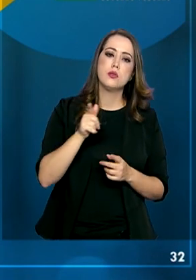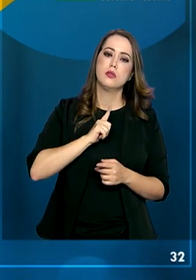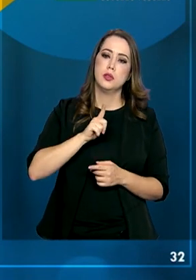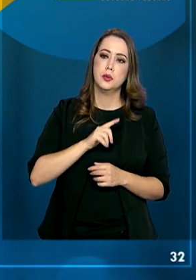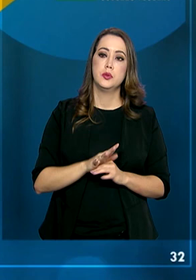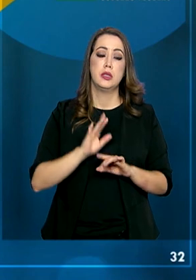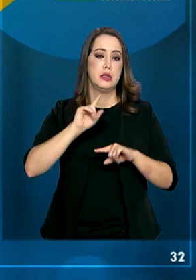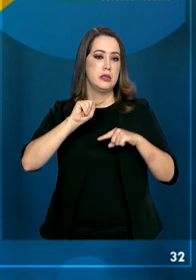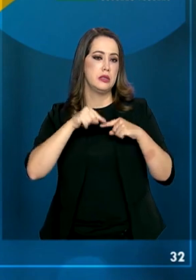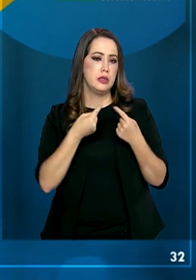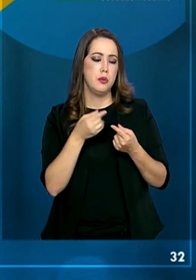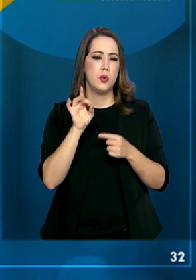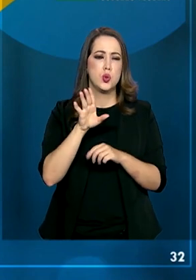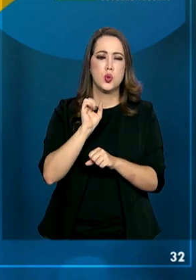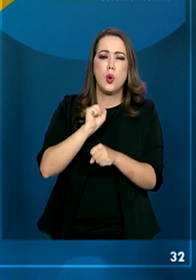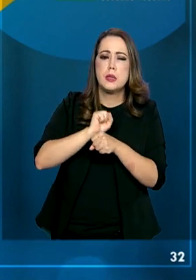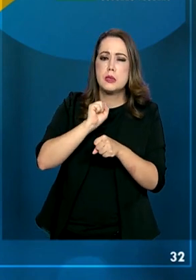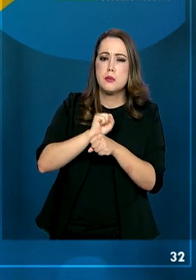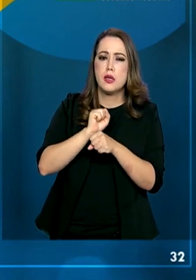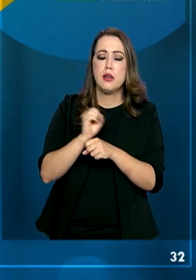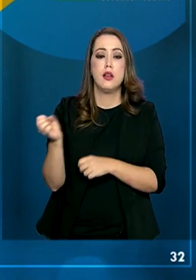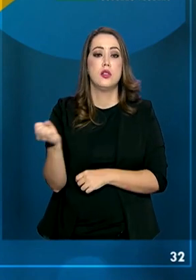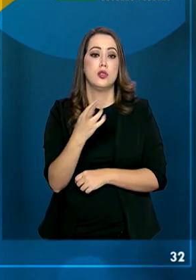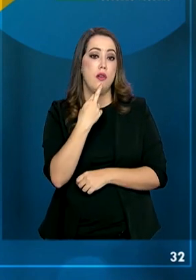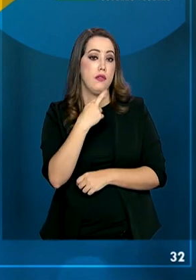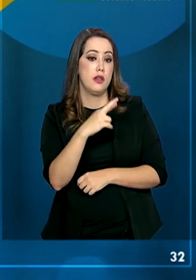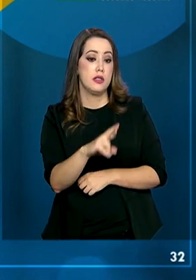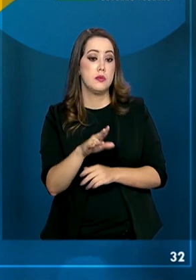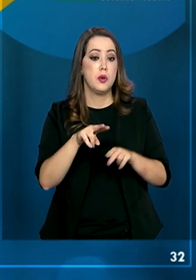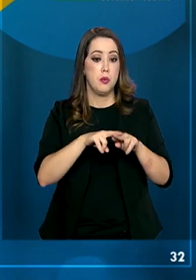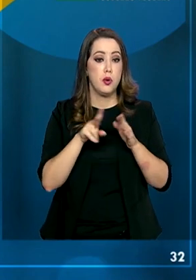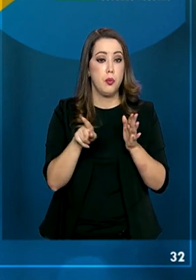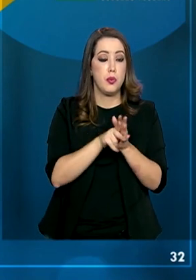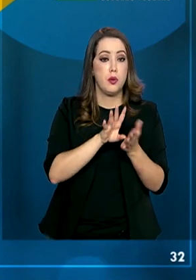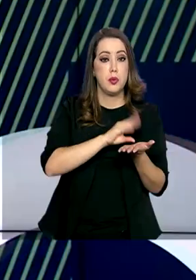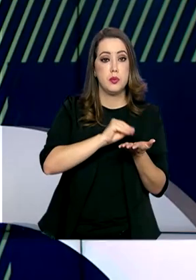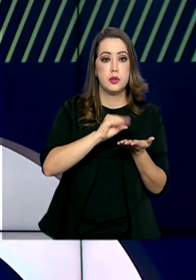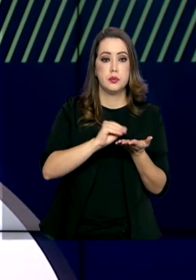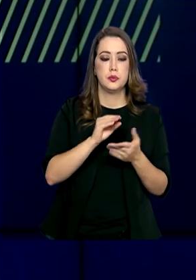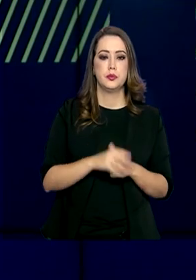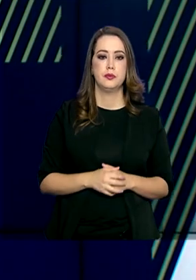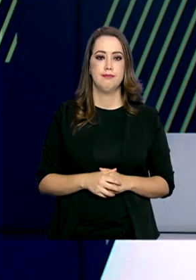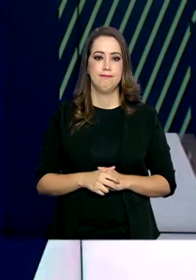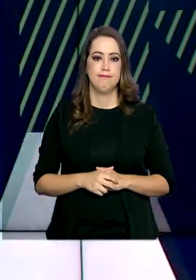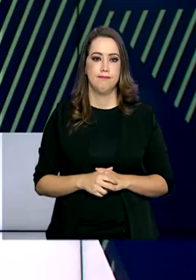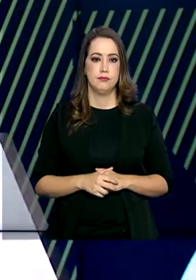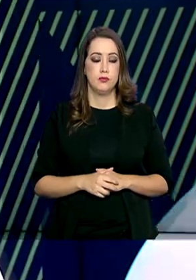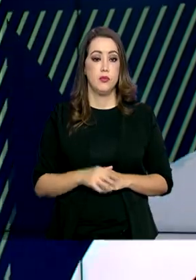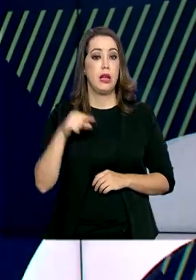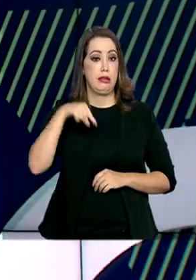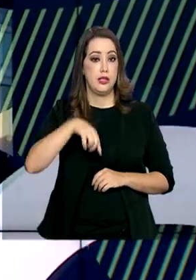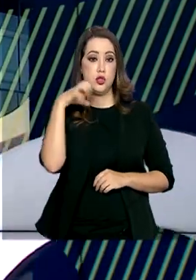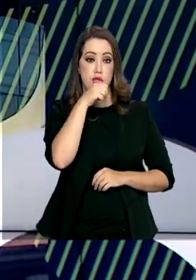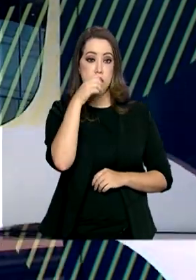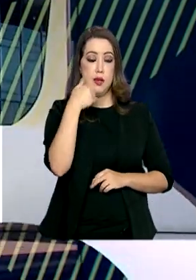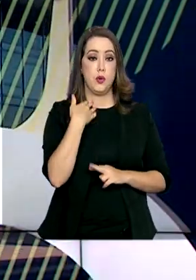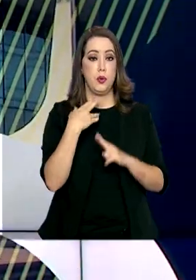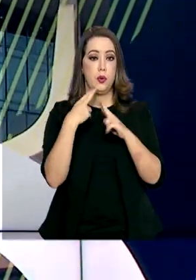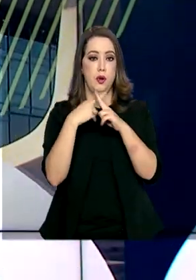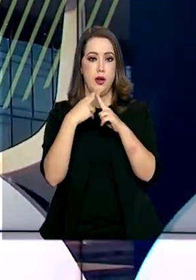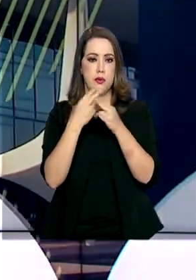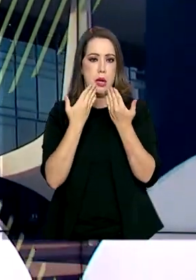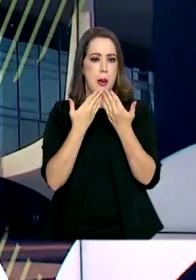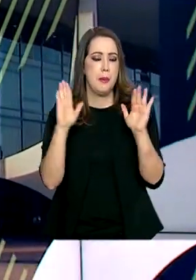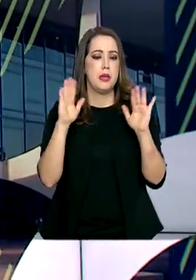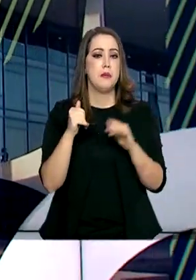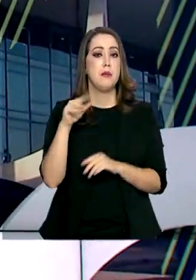Depois, basta aguardar a nova resposta pelo próprio aplicativo. E neste sábado, a Caixa Econômica